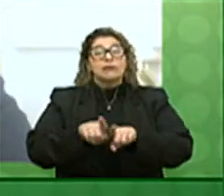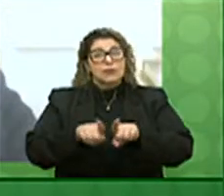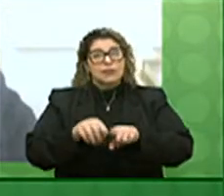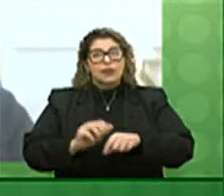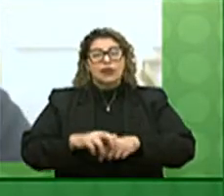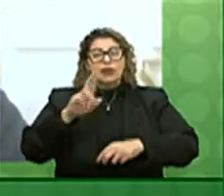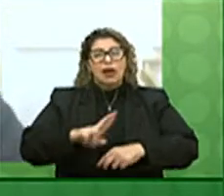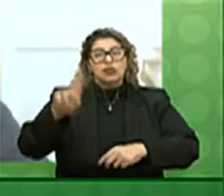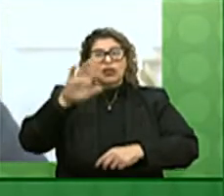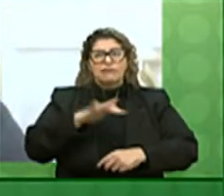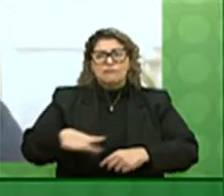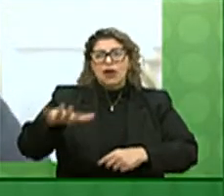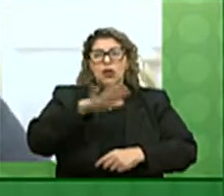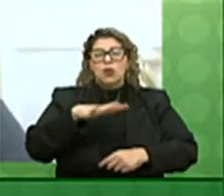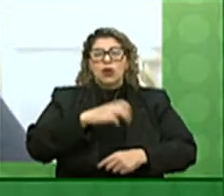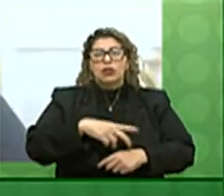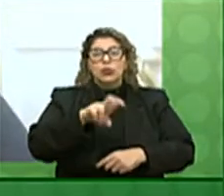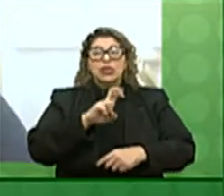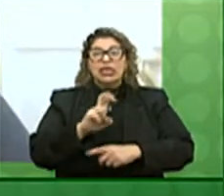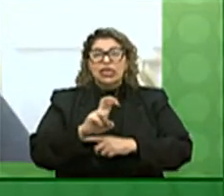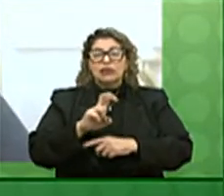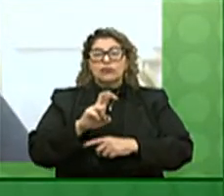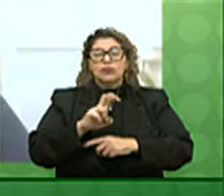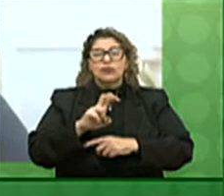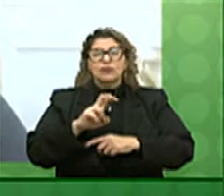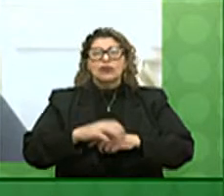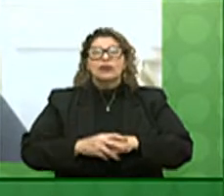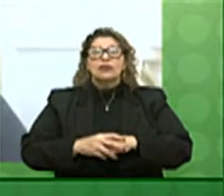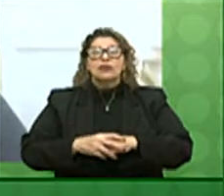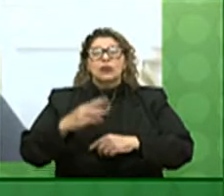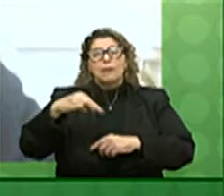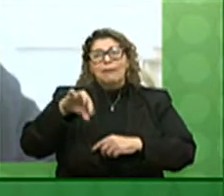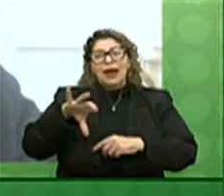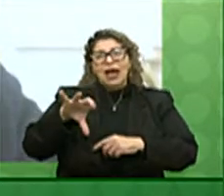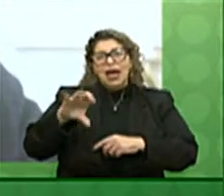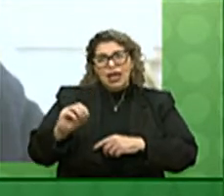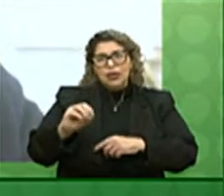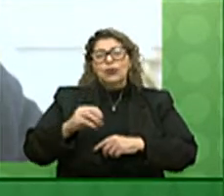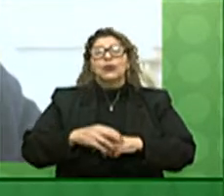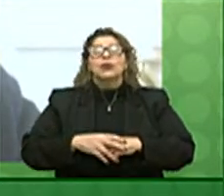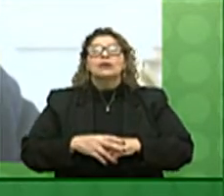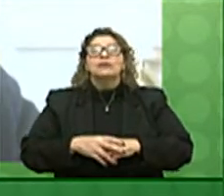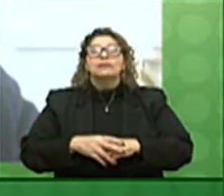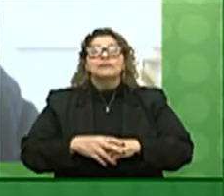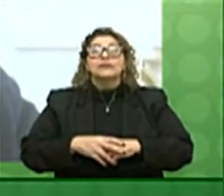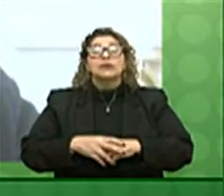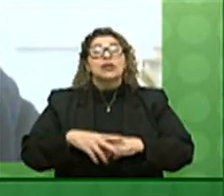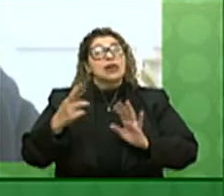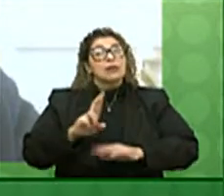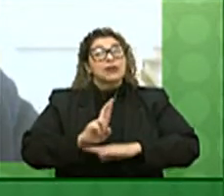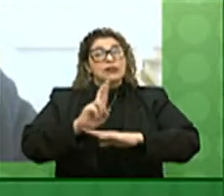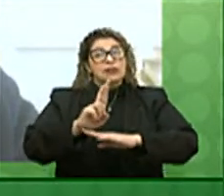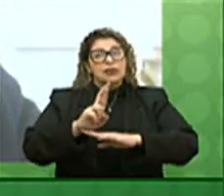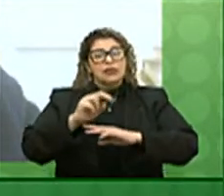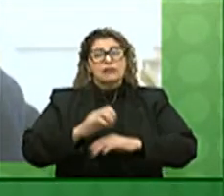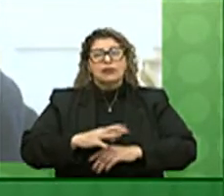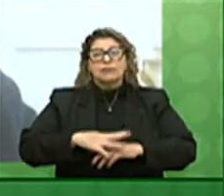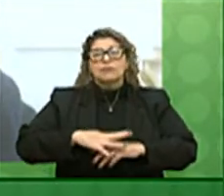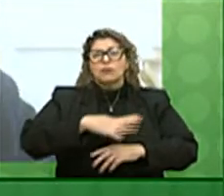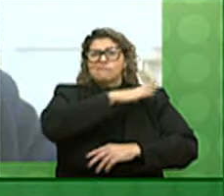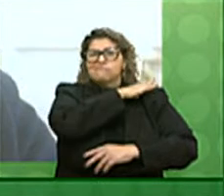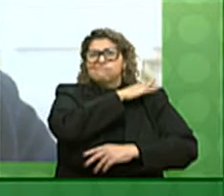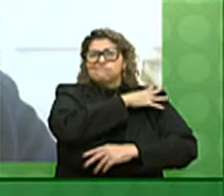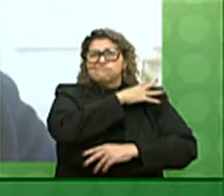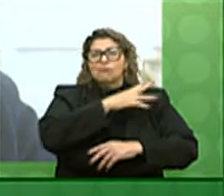ao chefe do Estado-Maior do 5º Distrito Naval, capitão de Mar e Guerra, Luiz Fernando Pemer-Busin, que representa aqui o comandante do 5º Distrito